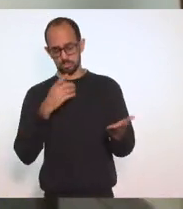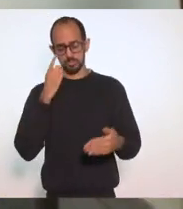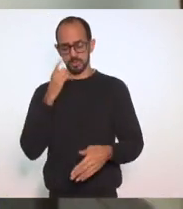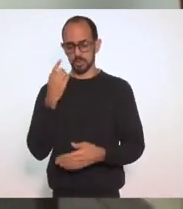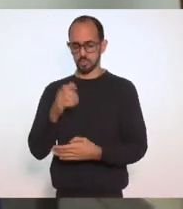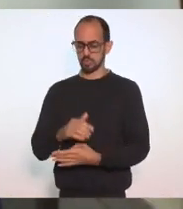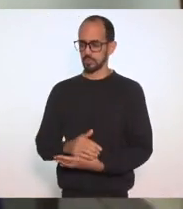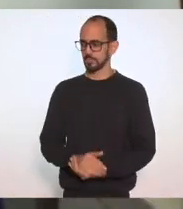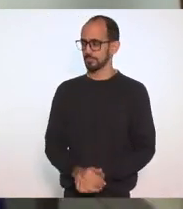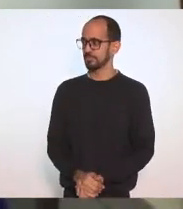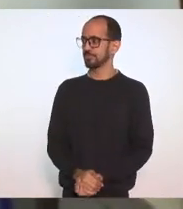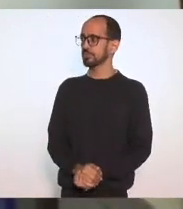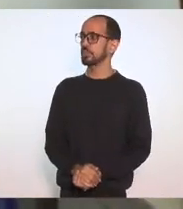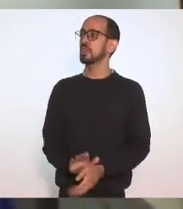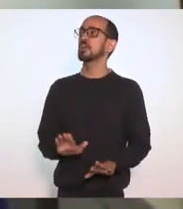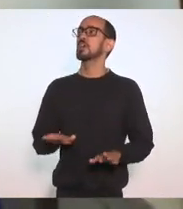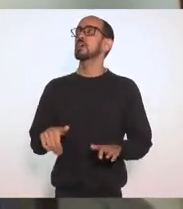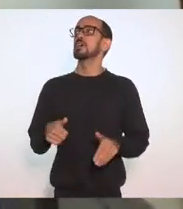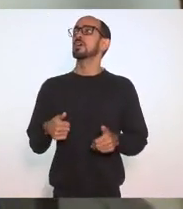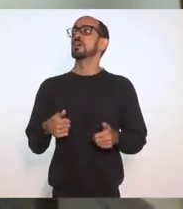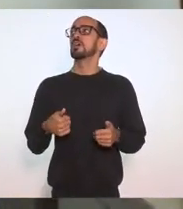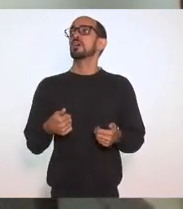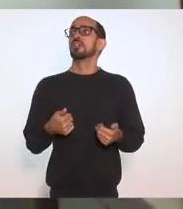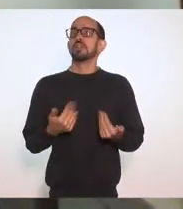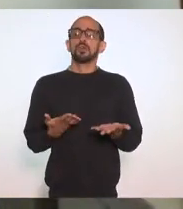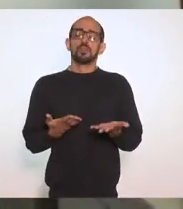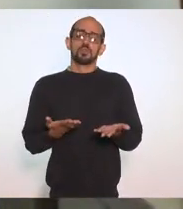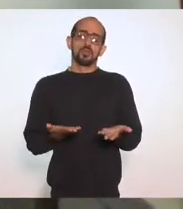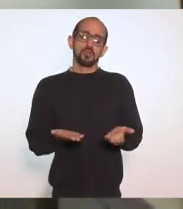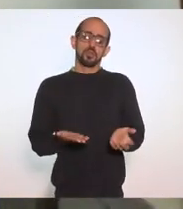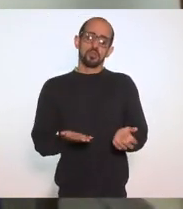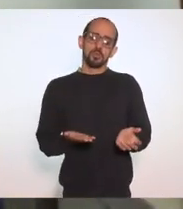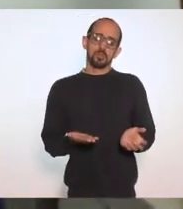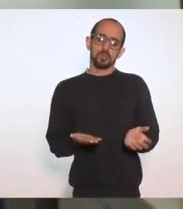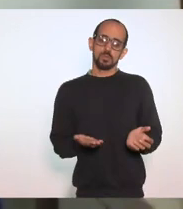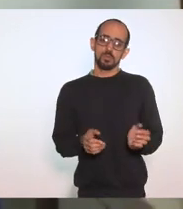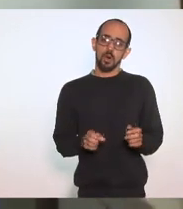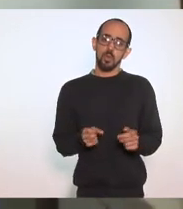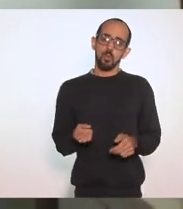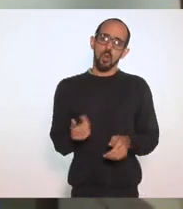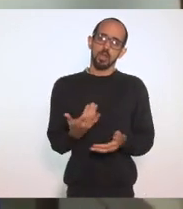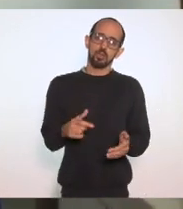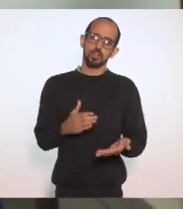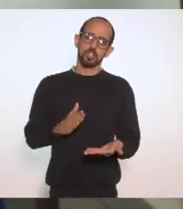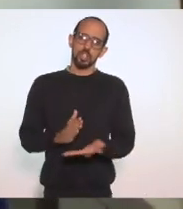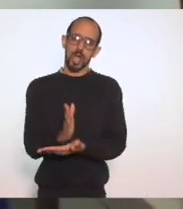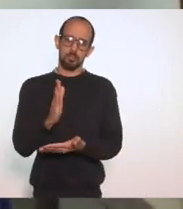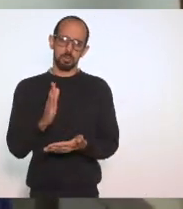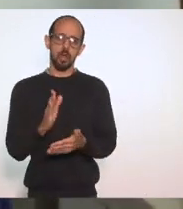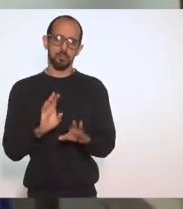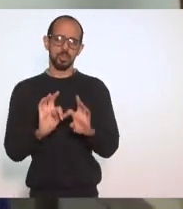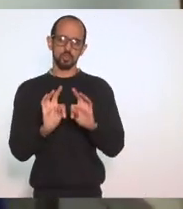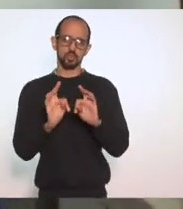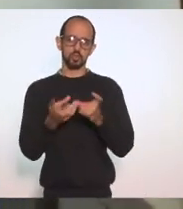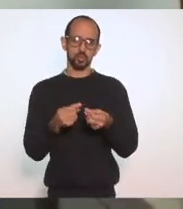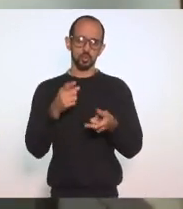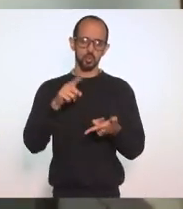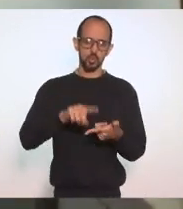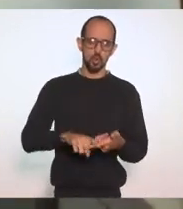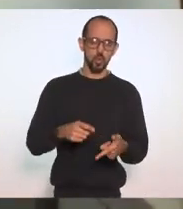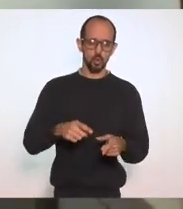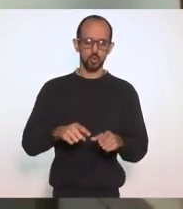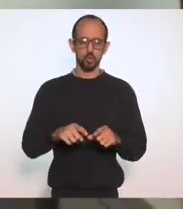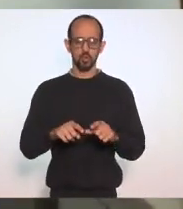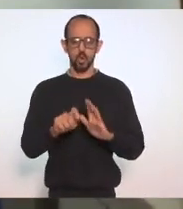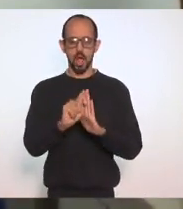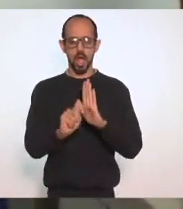Eu considero Que ao aprovarmos Na íntegra Consoante A